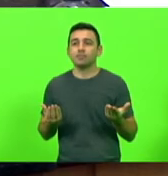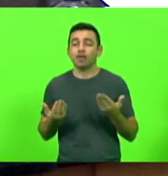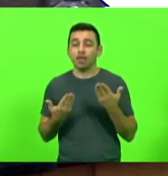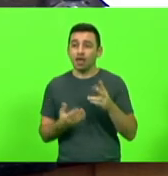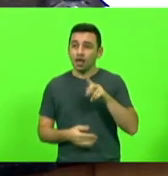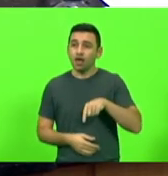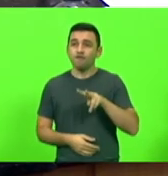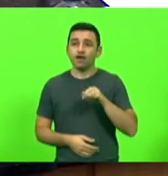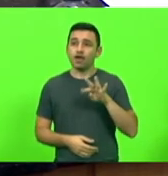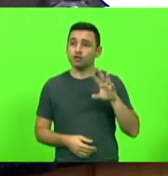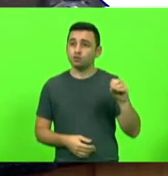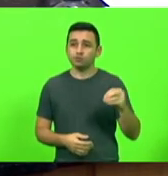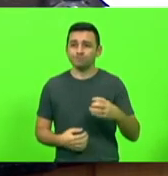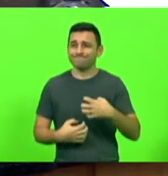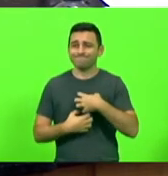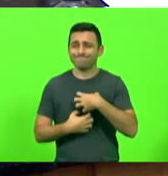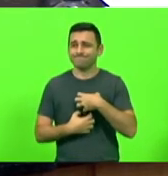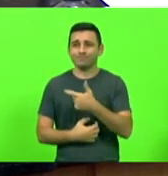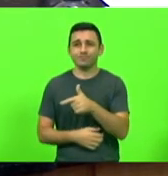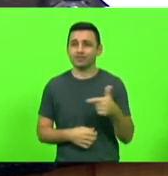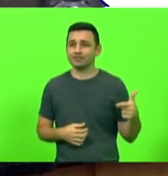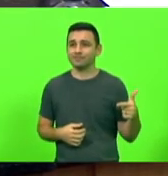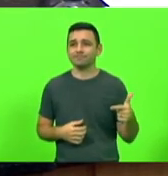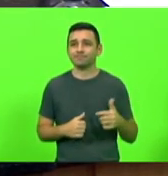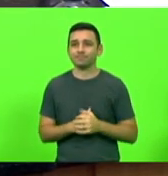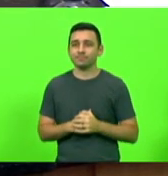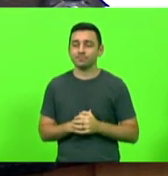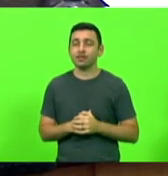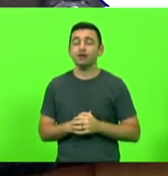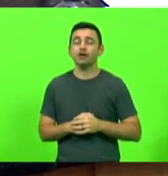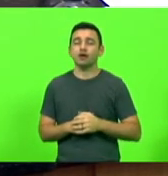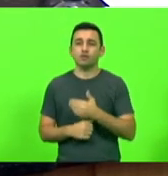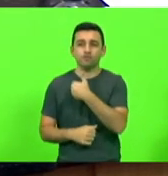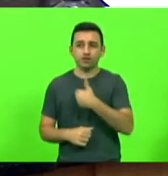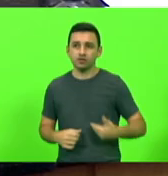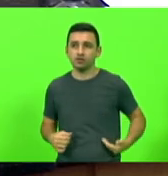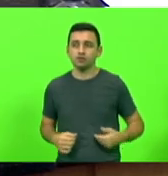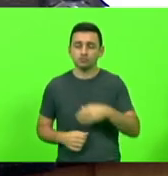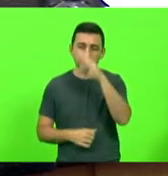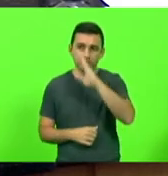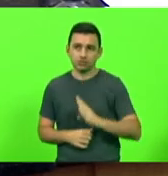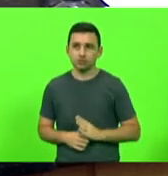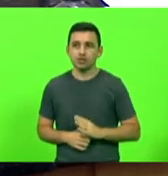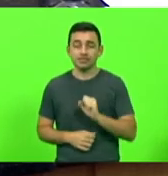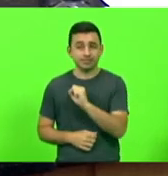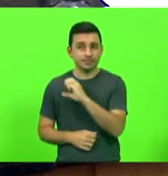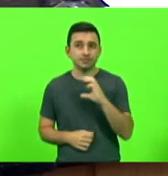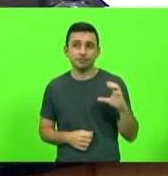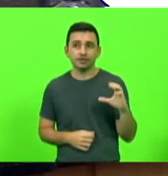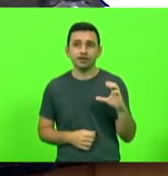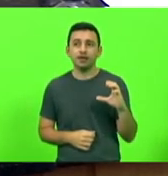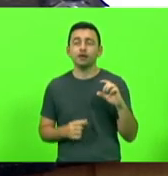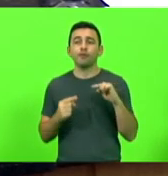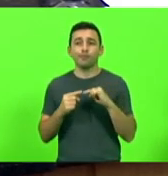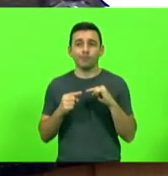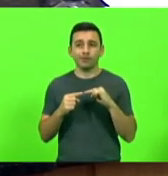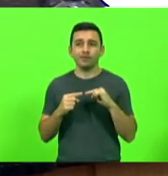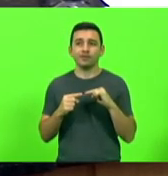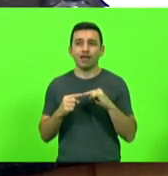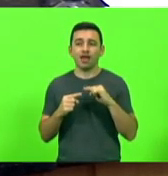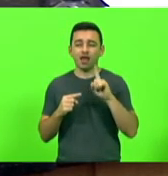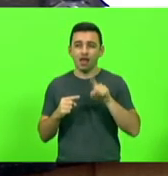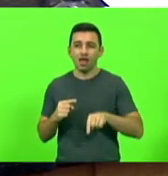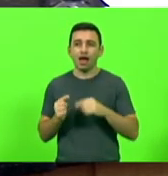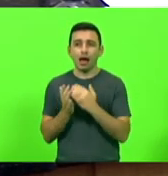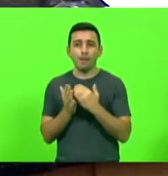insensível do governo do Estado. Novamente, o Estado brasileiro e o Estado de Santa Catarina é isso, é uma incrível máquina